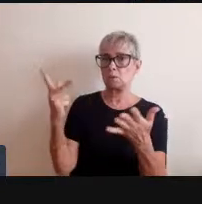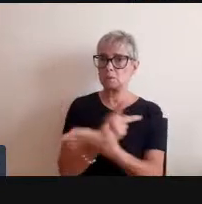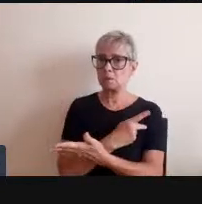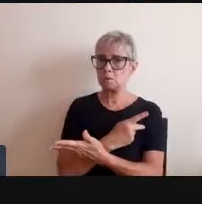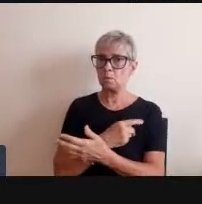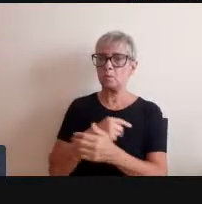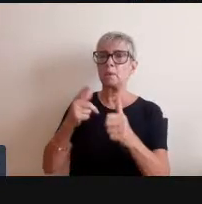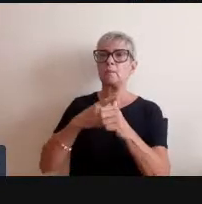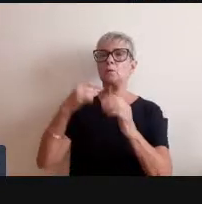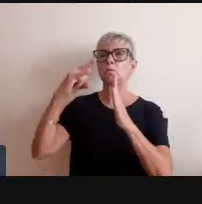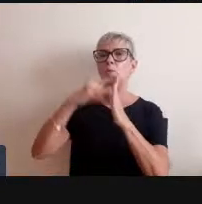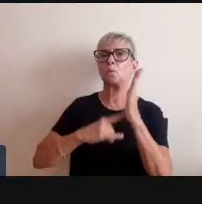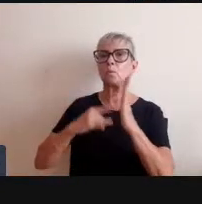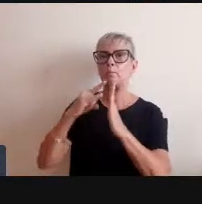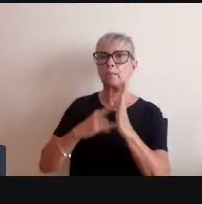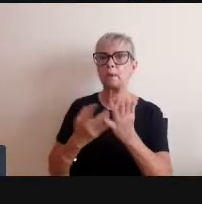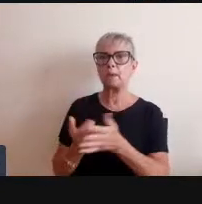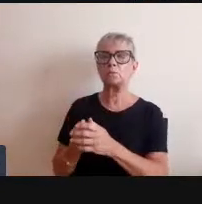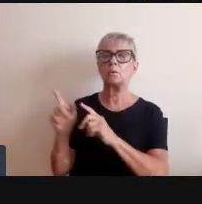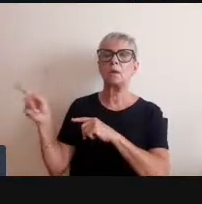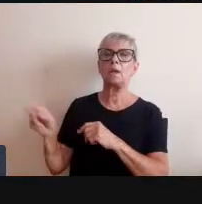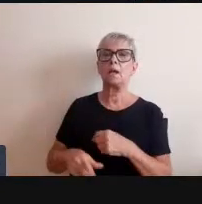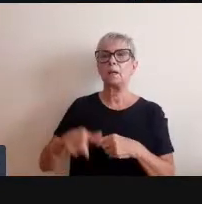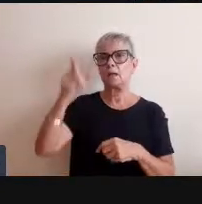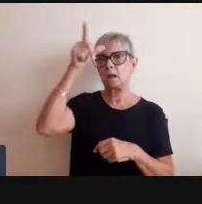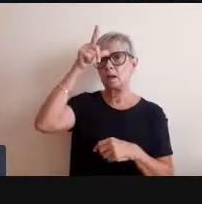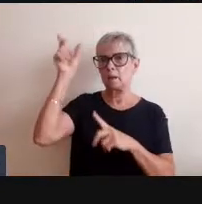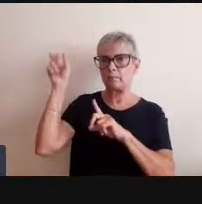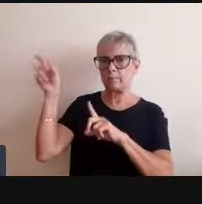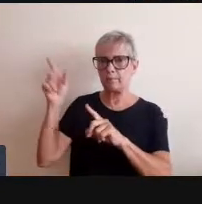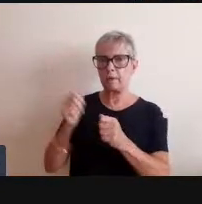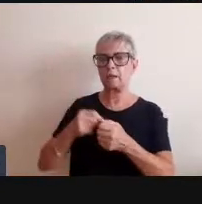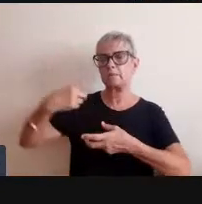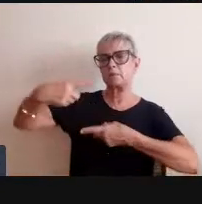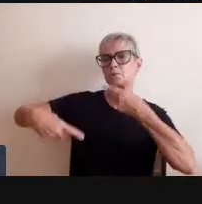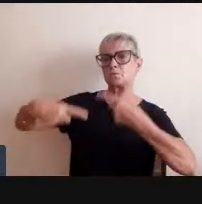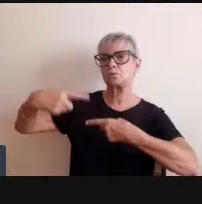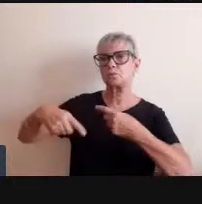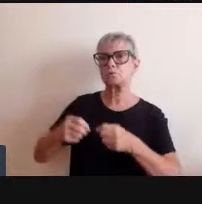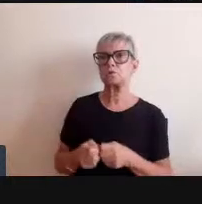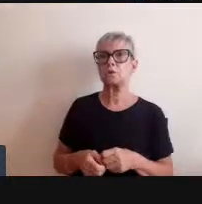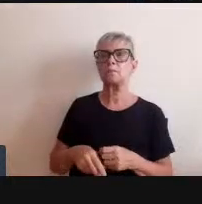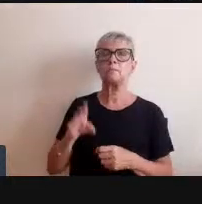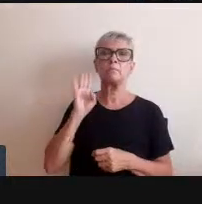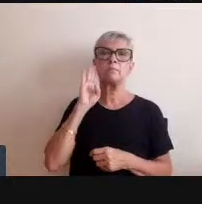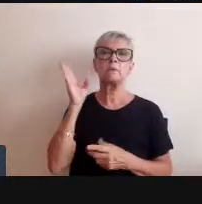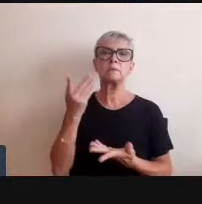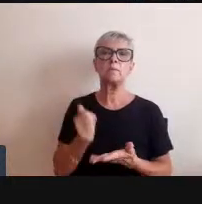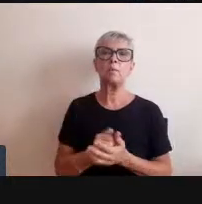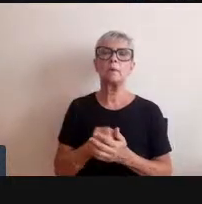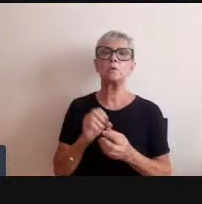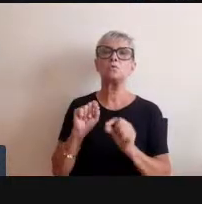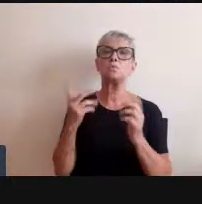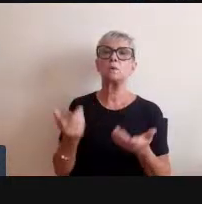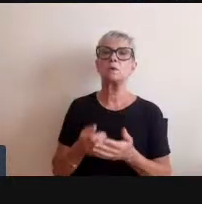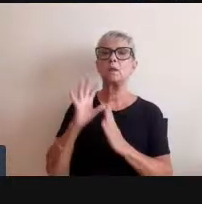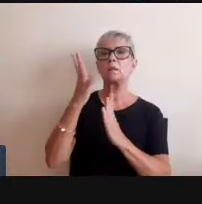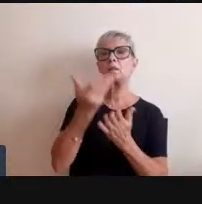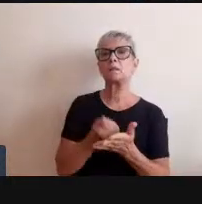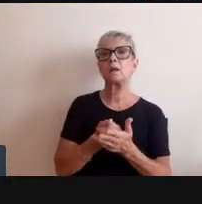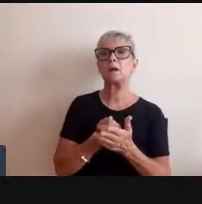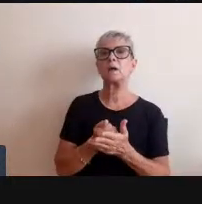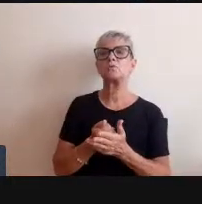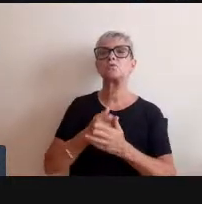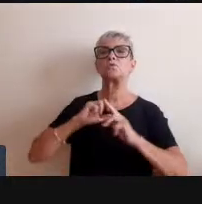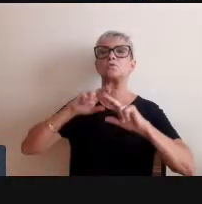na Alemanha que vai discutir justamente a questão da arte degenerada